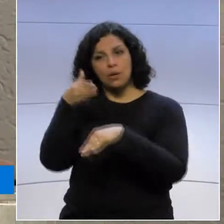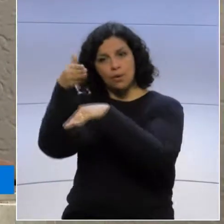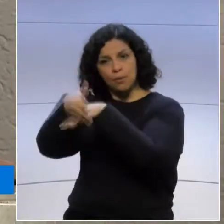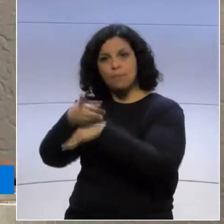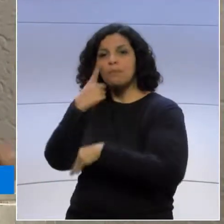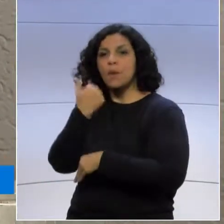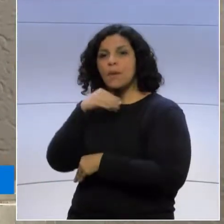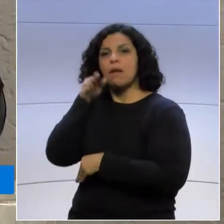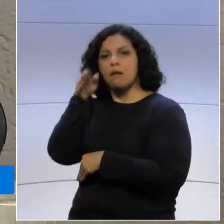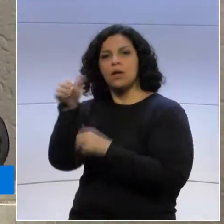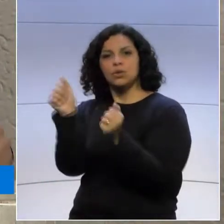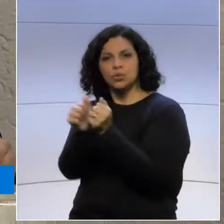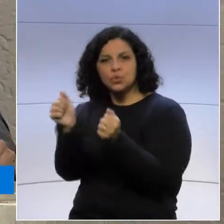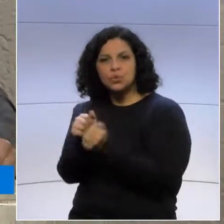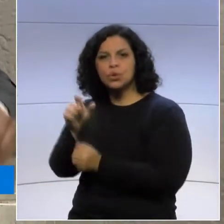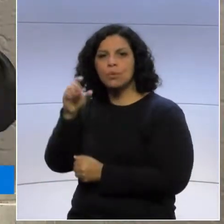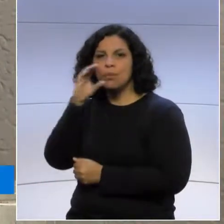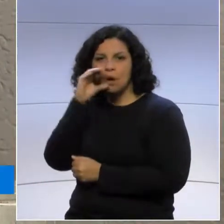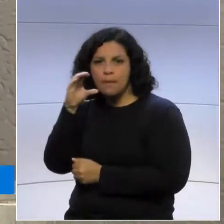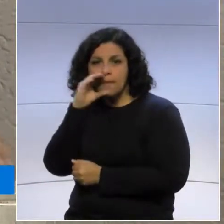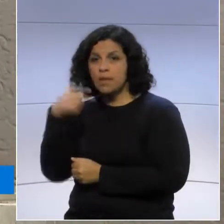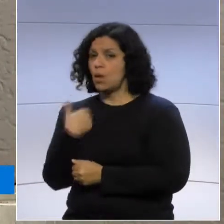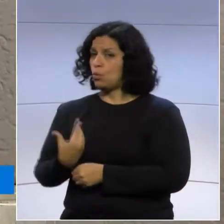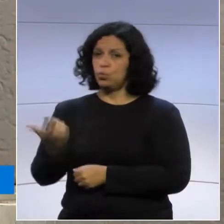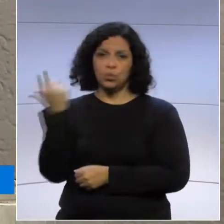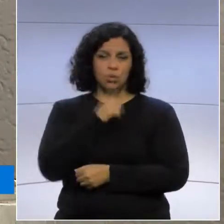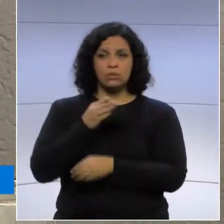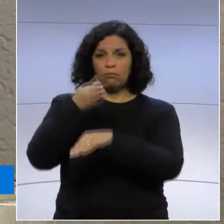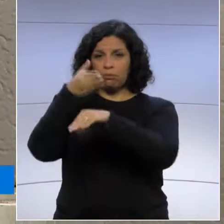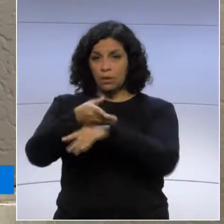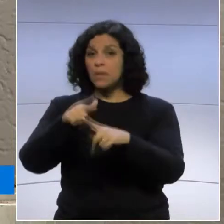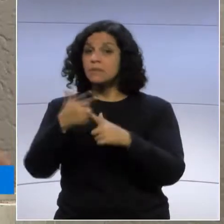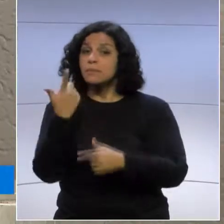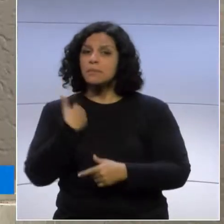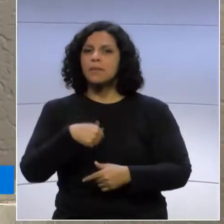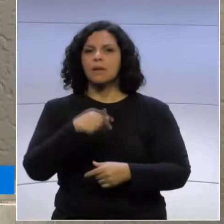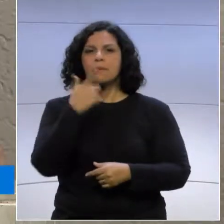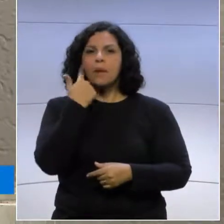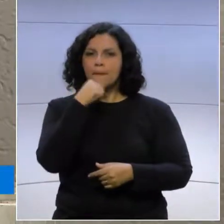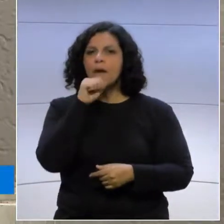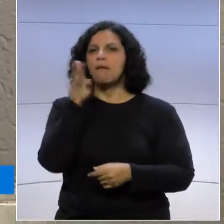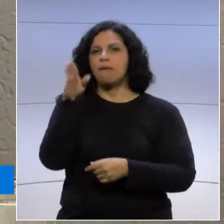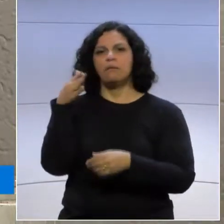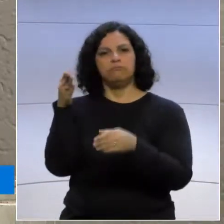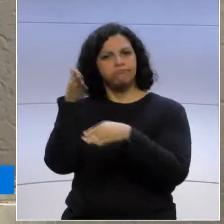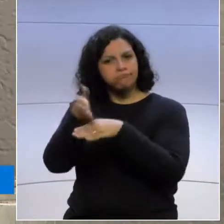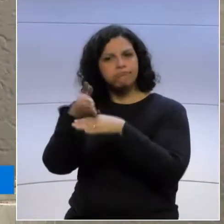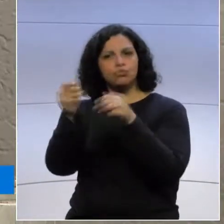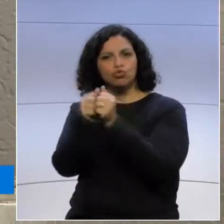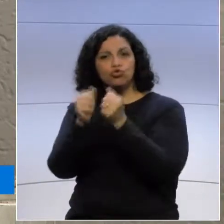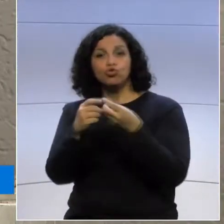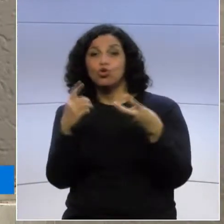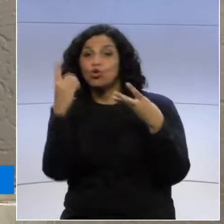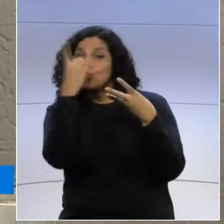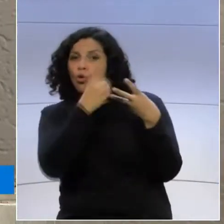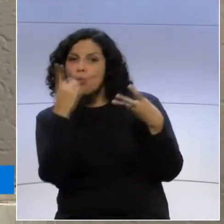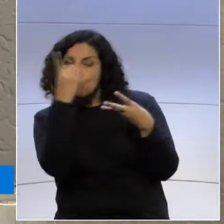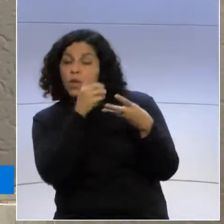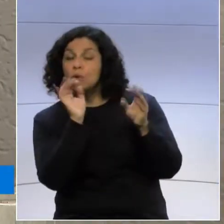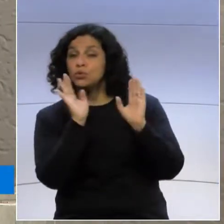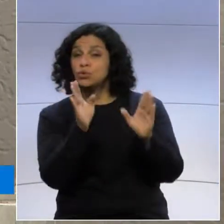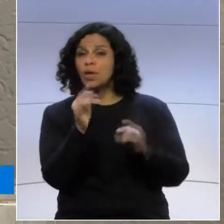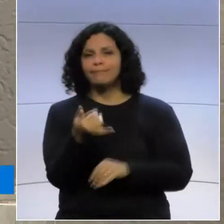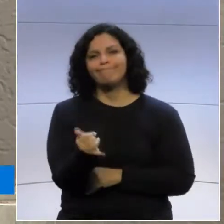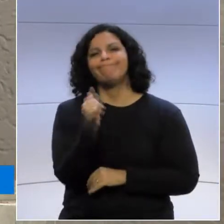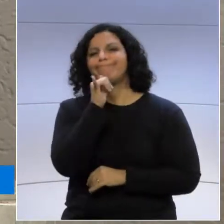estive presente nesse manifesto, estava em outro compromisso, mas ele esteve presente nesse último domingo e, infelizmente, já não teve,